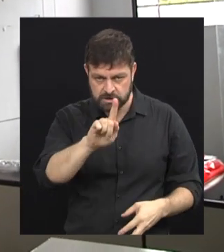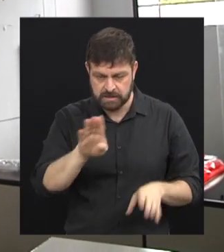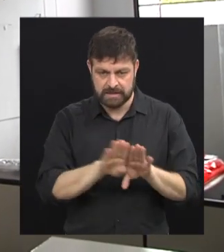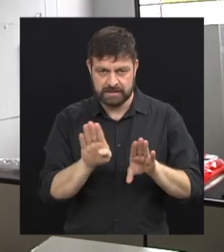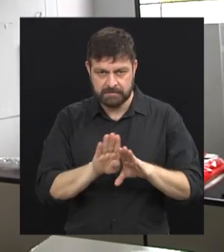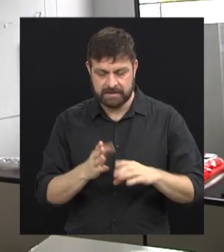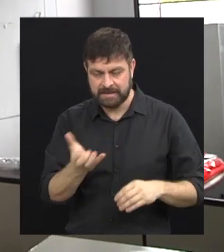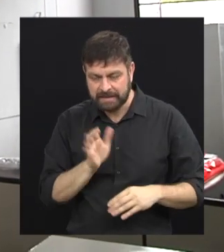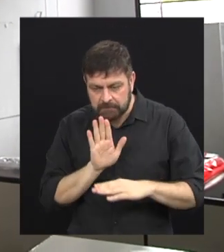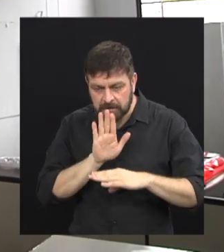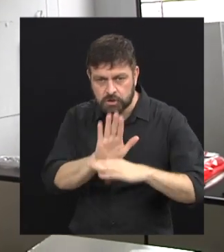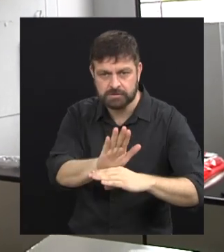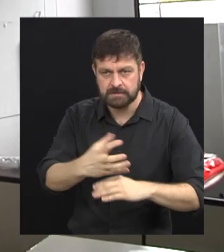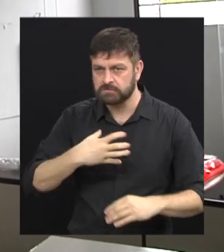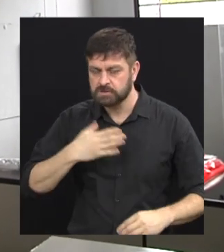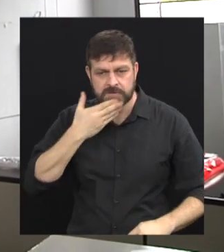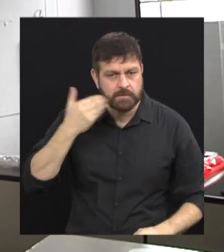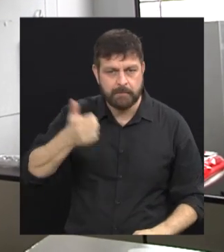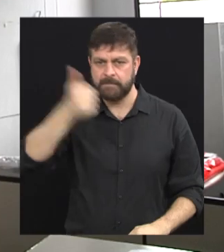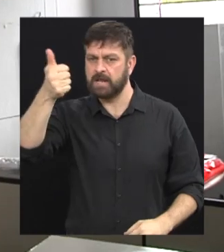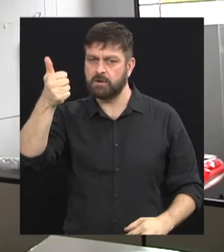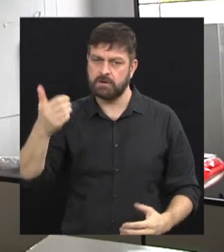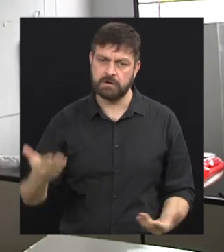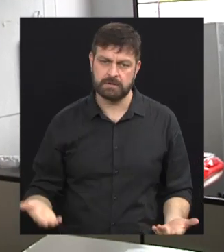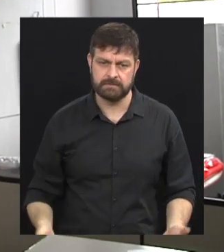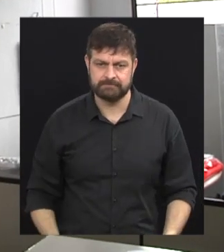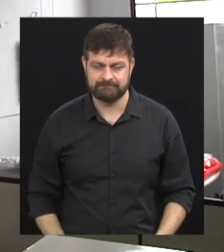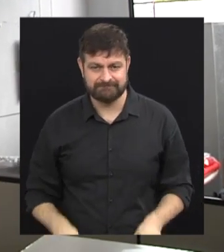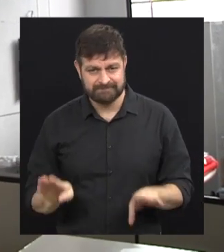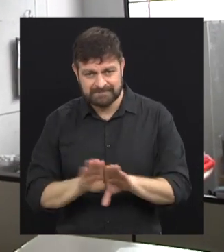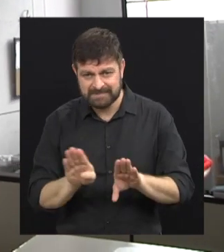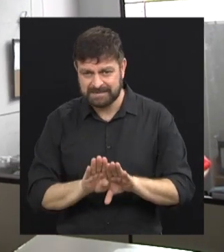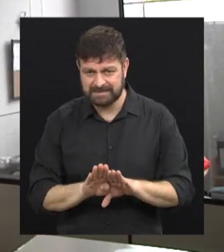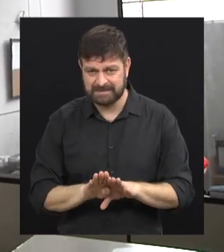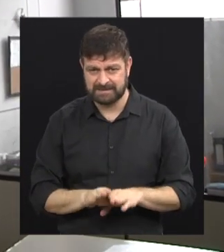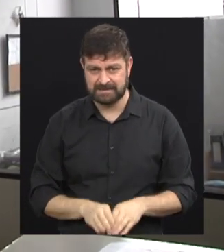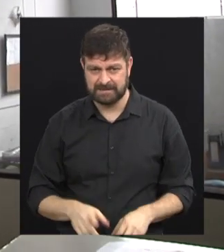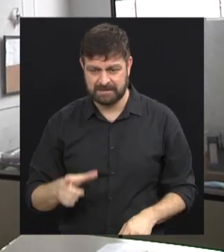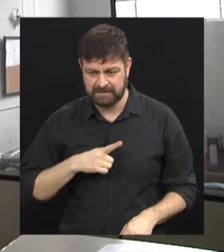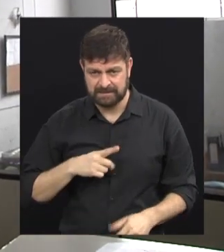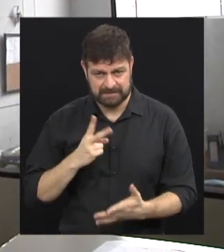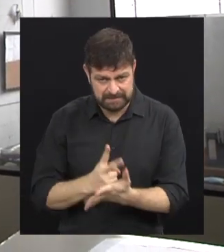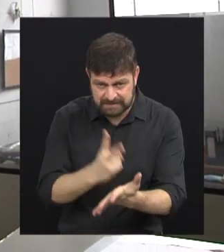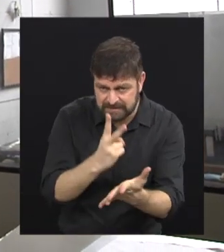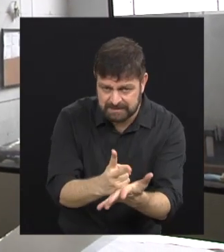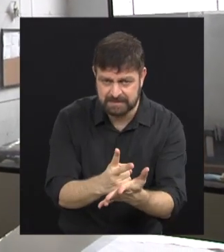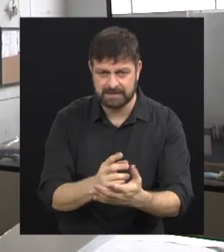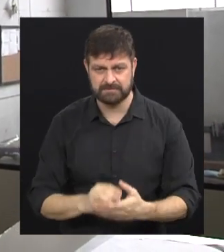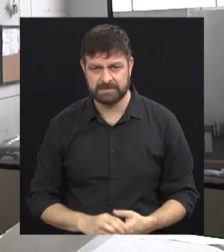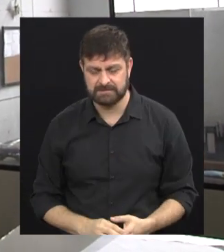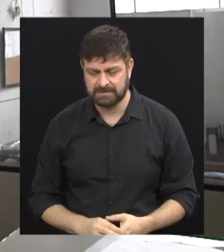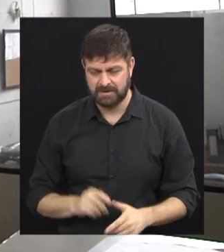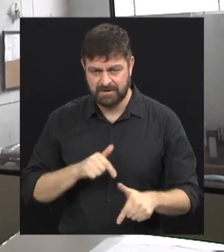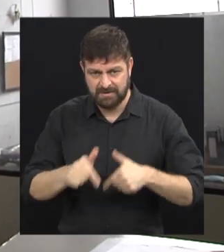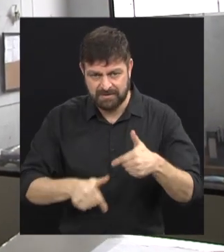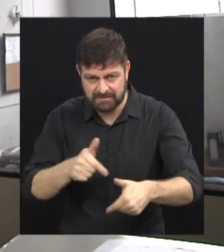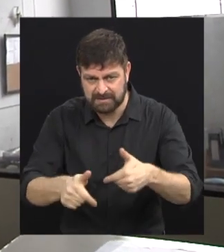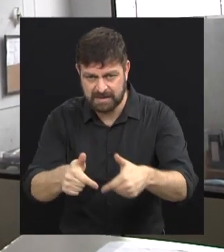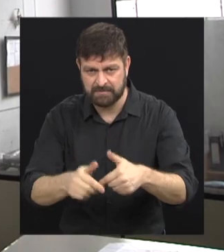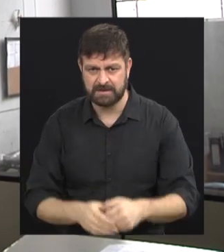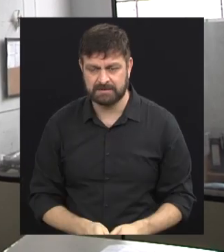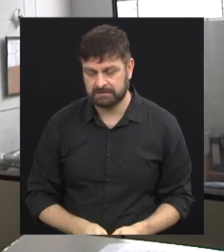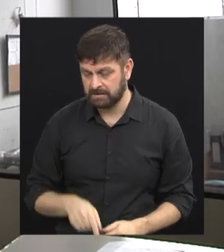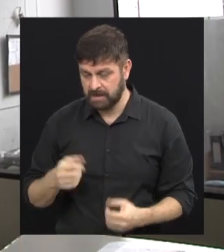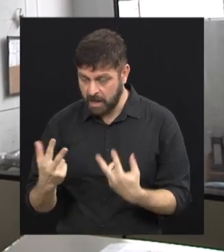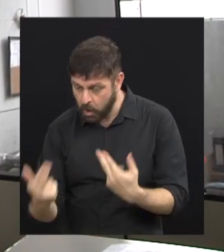colaborar da melhor forma que a gente pode. Mas também nem sempre a gente tem aquele mesmo trabalho dentro de uma